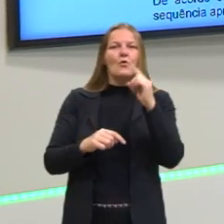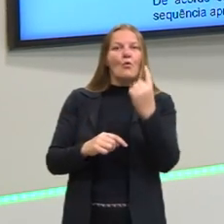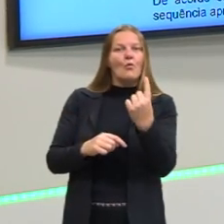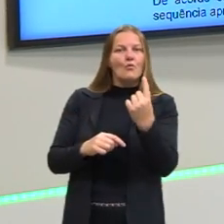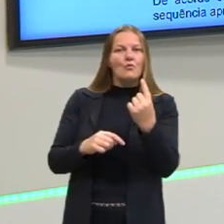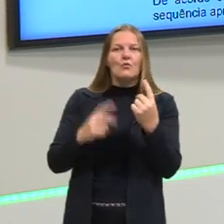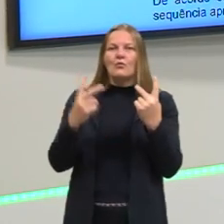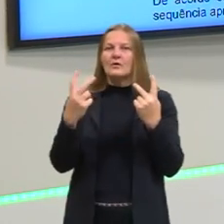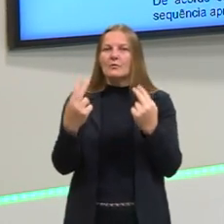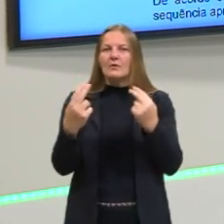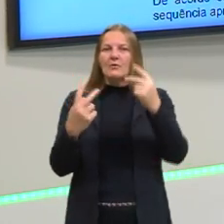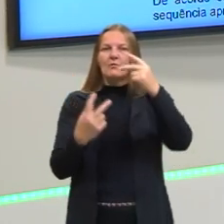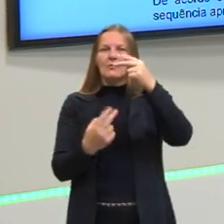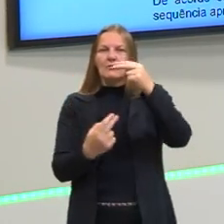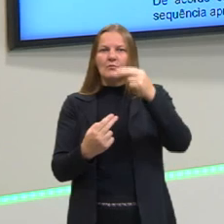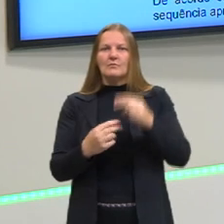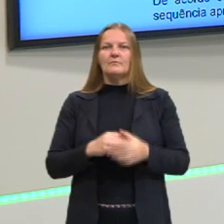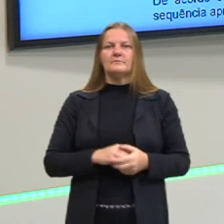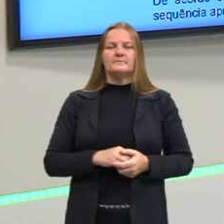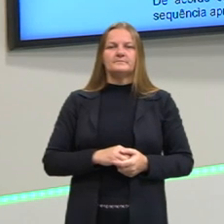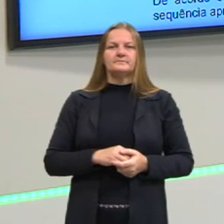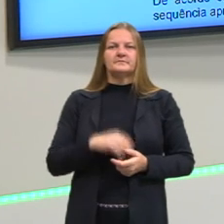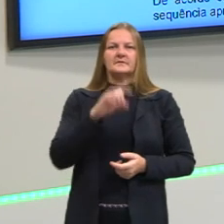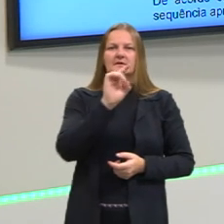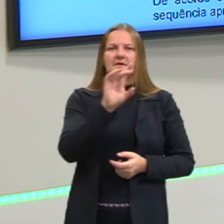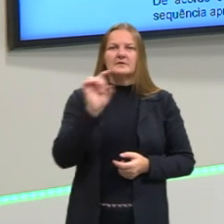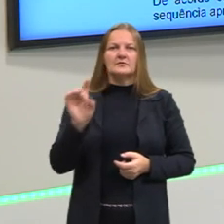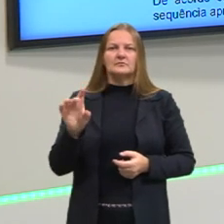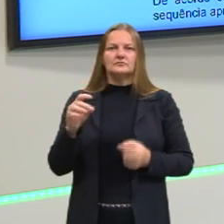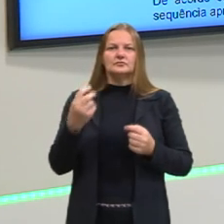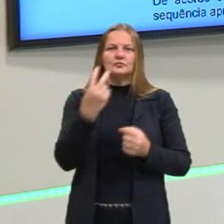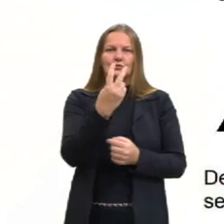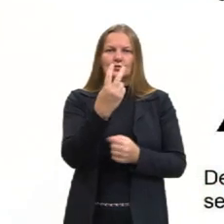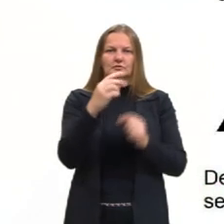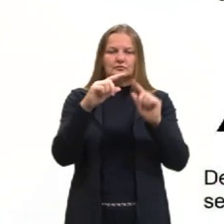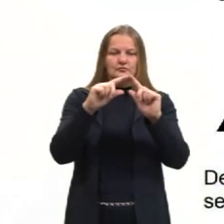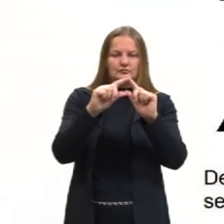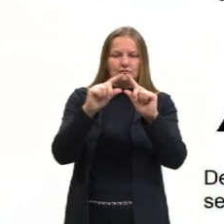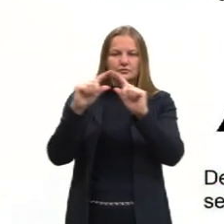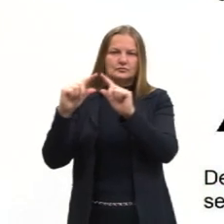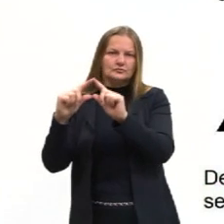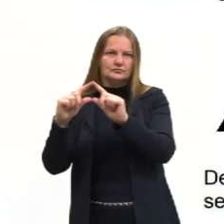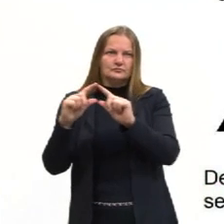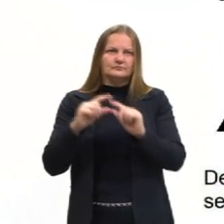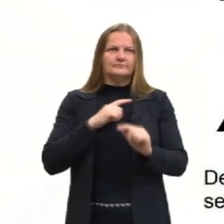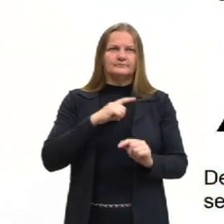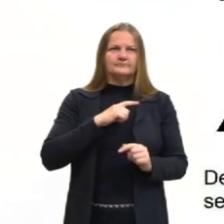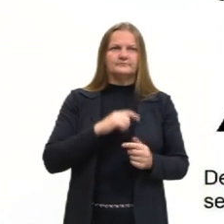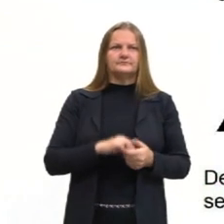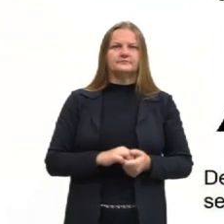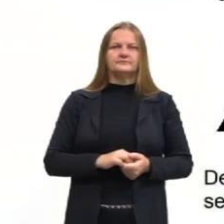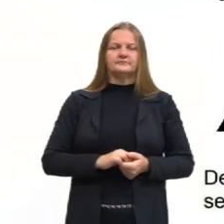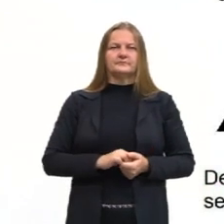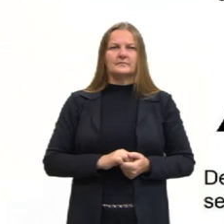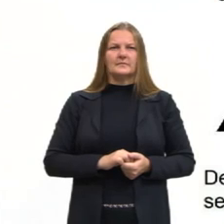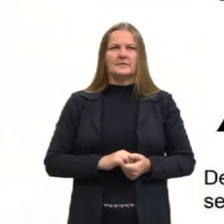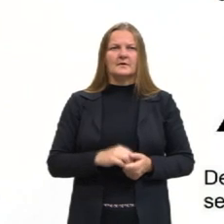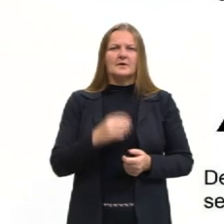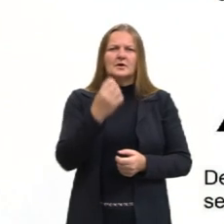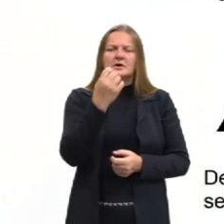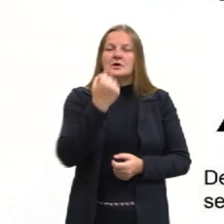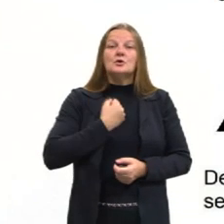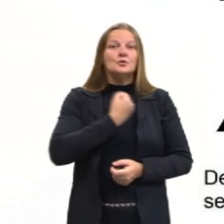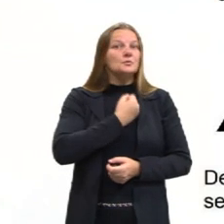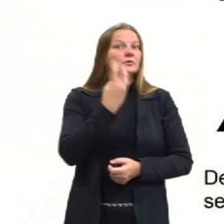comum com os dois vértices de cada um dos outros dois triângulos, conforme ilustra a figura dois. Bem, o que